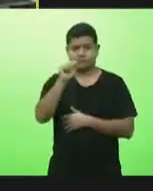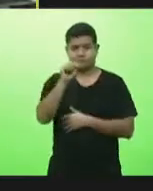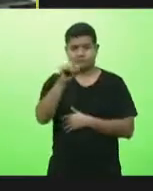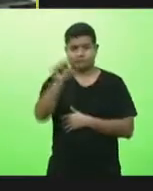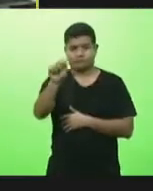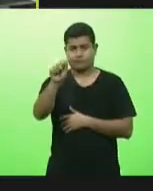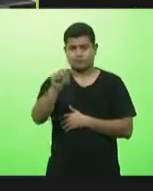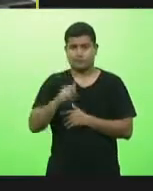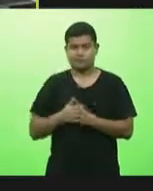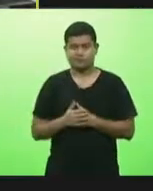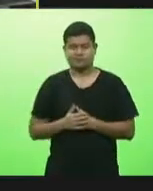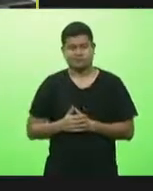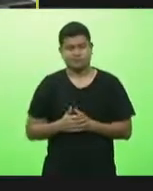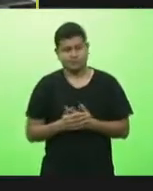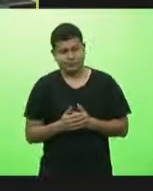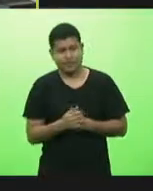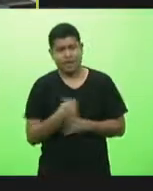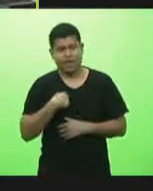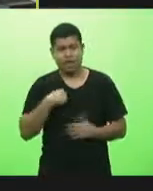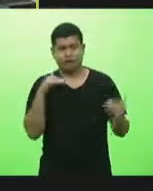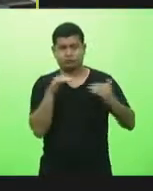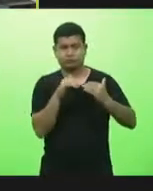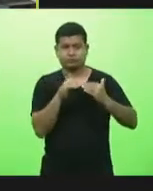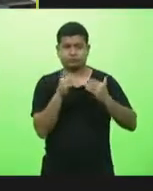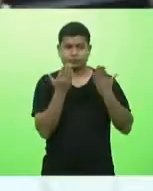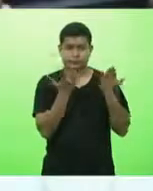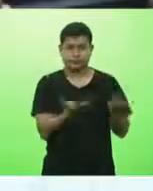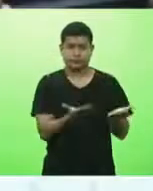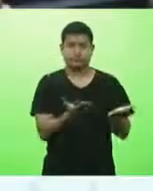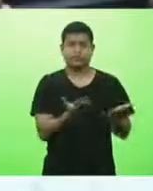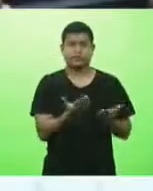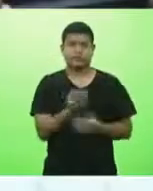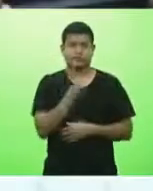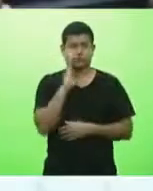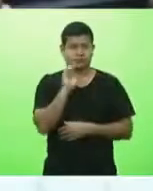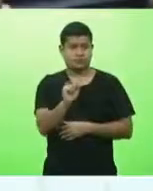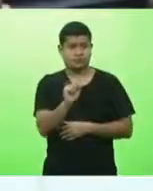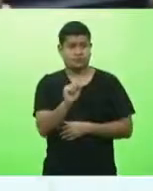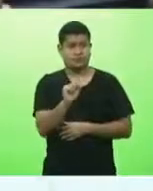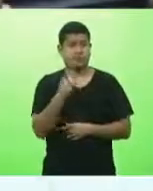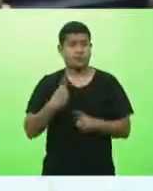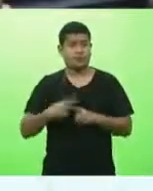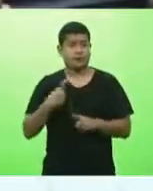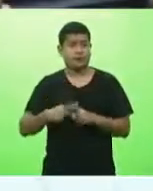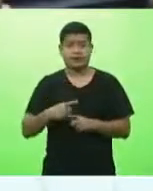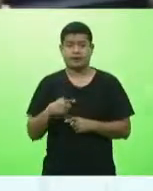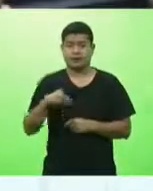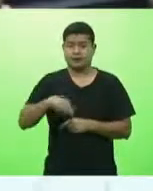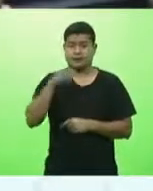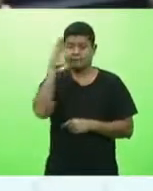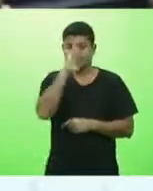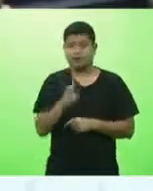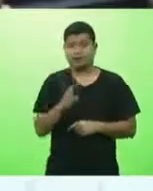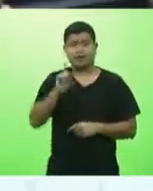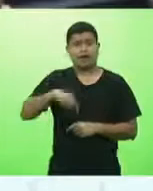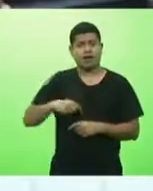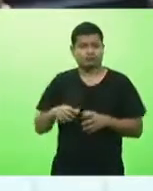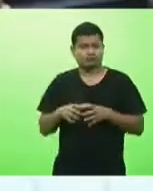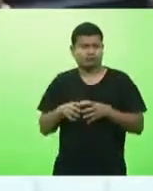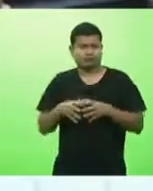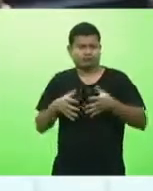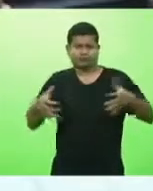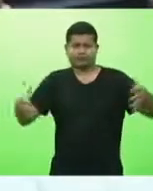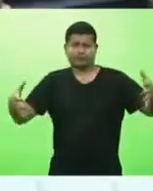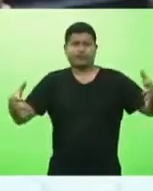deputado Bruno concordo inteiramente com a sua excelência porque o nosso Brasil é muito grande territorialmente